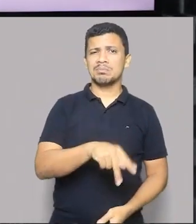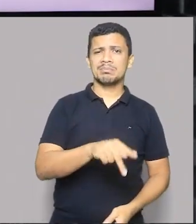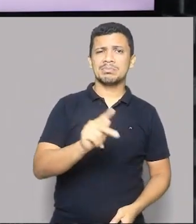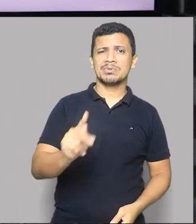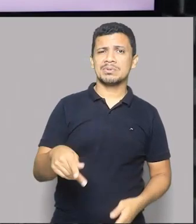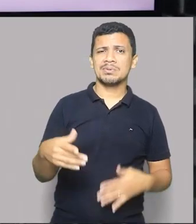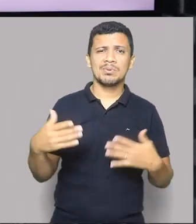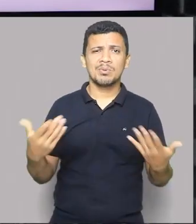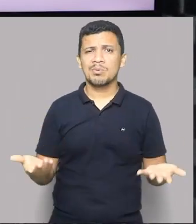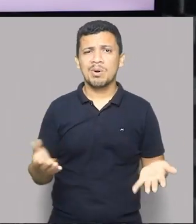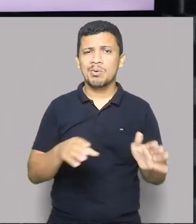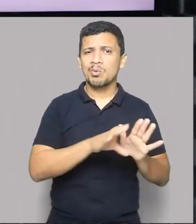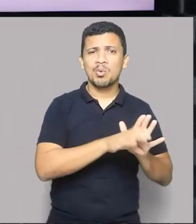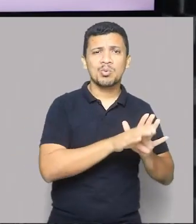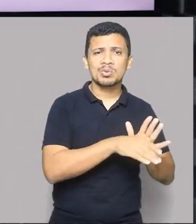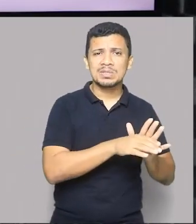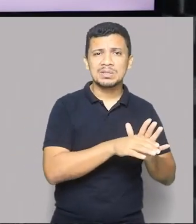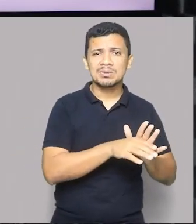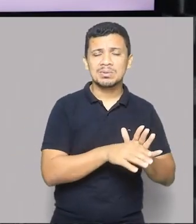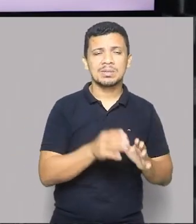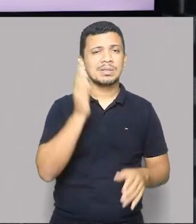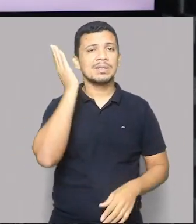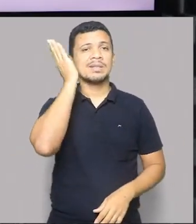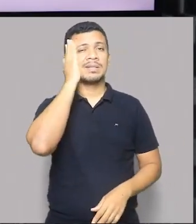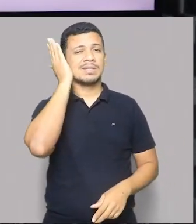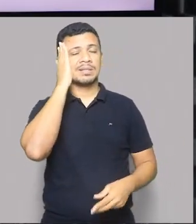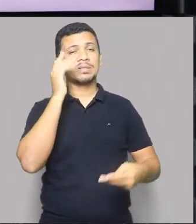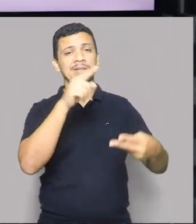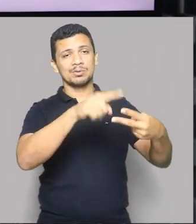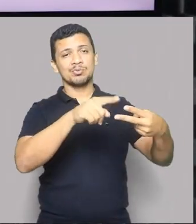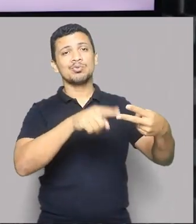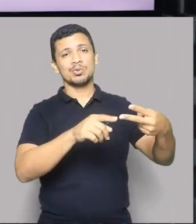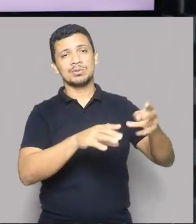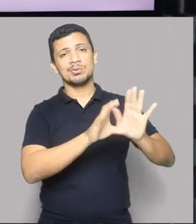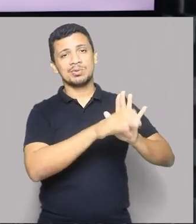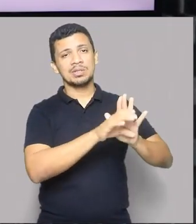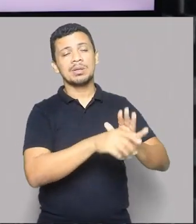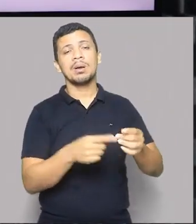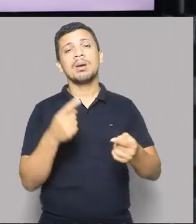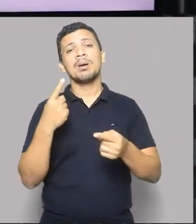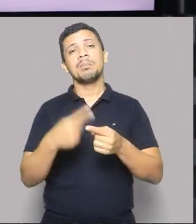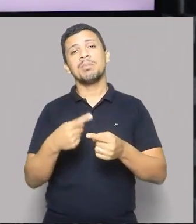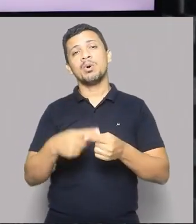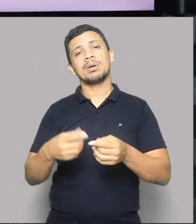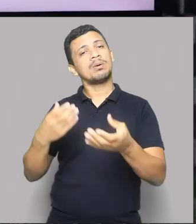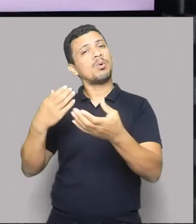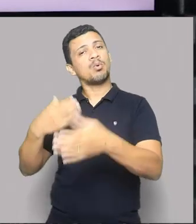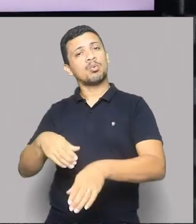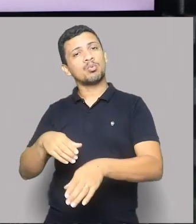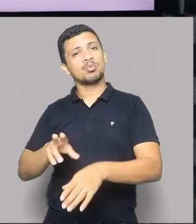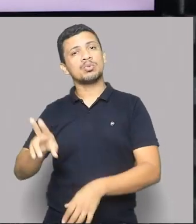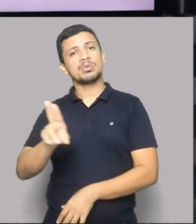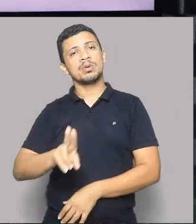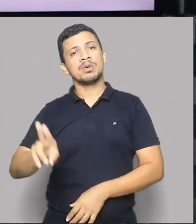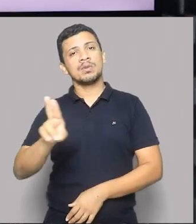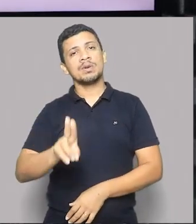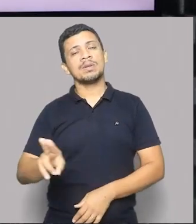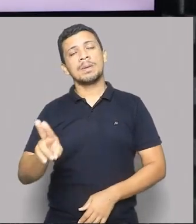quais que eu devo levar? Os dois. Porque em um concurso ele não vai utilizar uma expressão